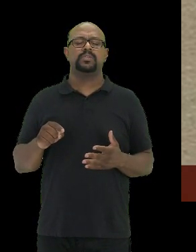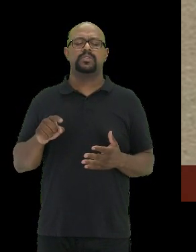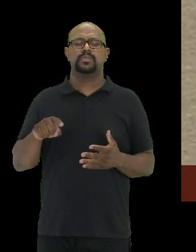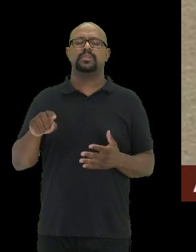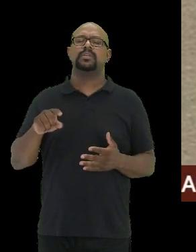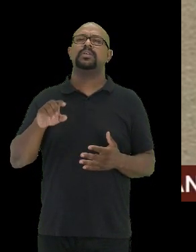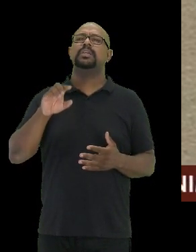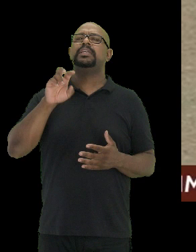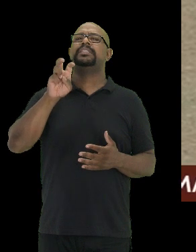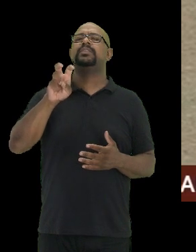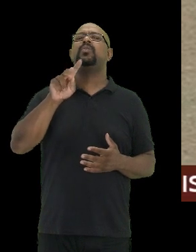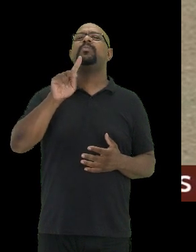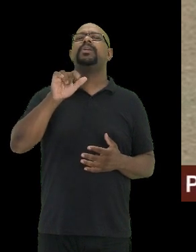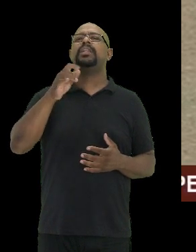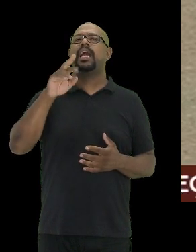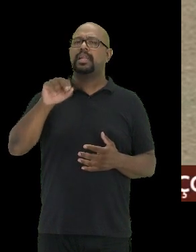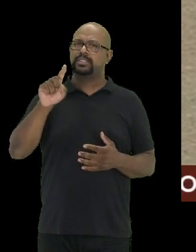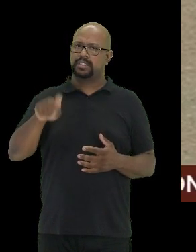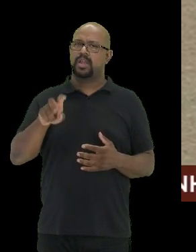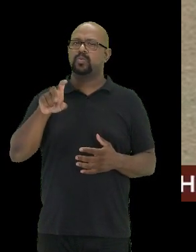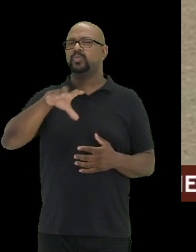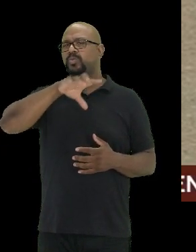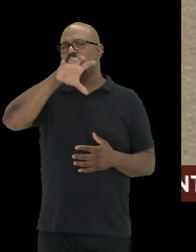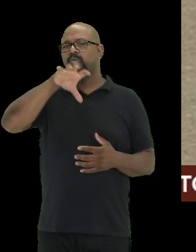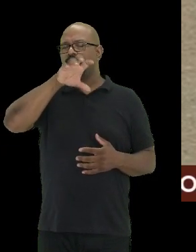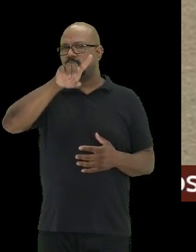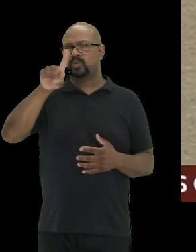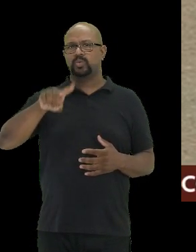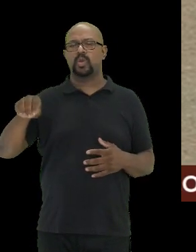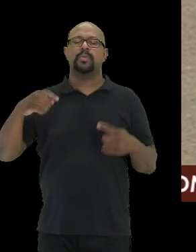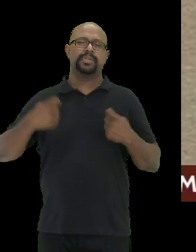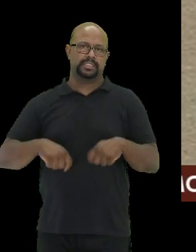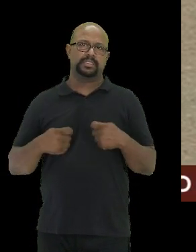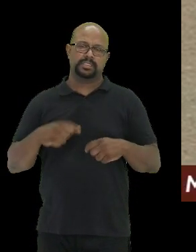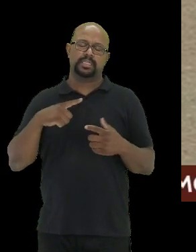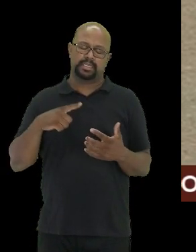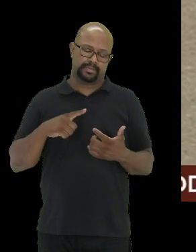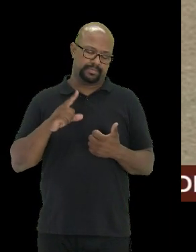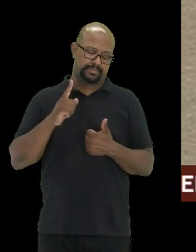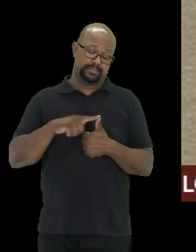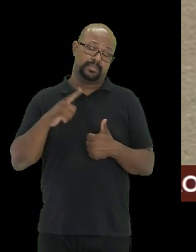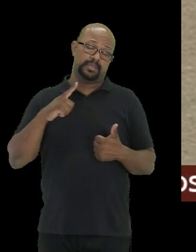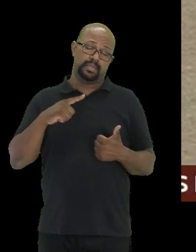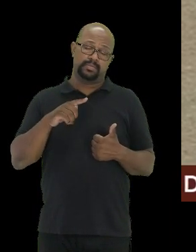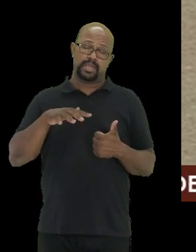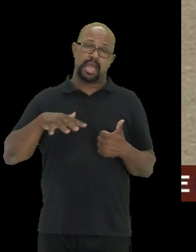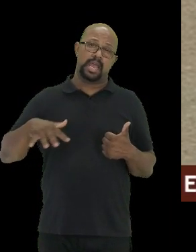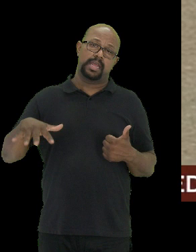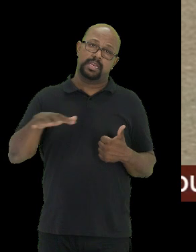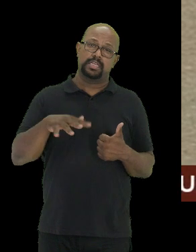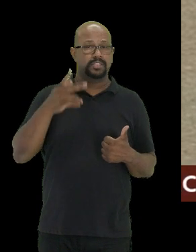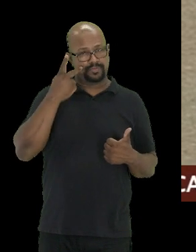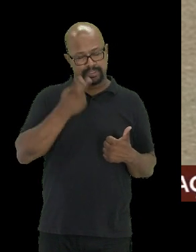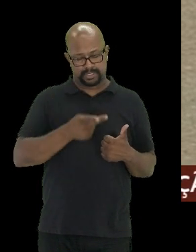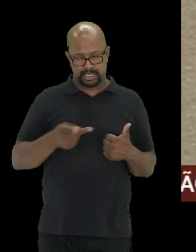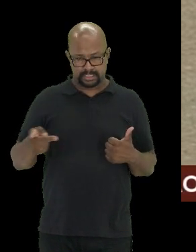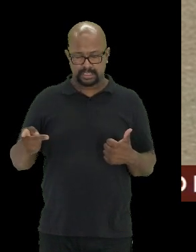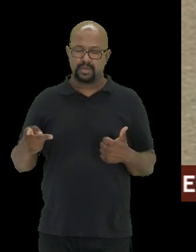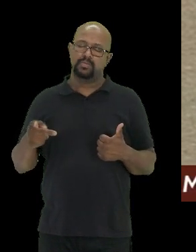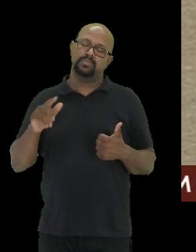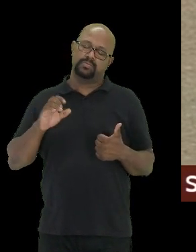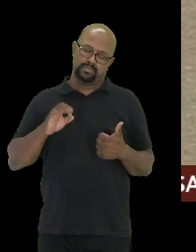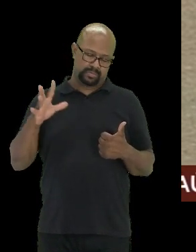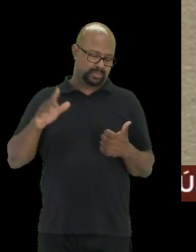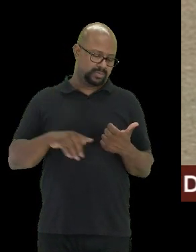cinco pilares que um zoológico necessita ter, ou seja, nós temos uma área de visitação, de recepção,